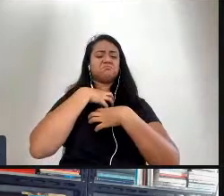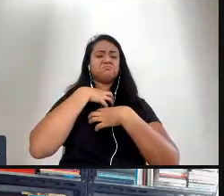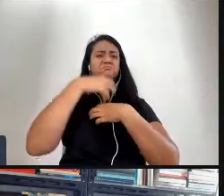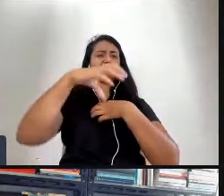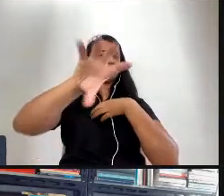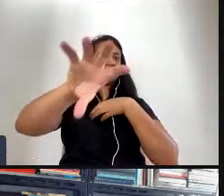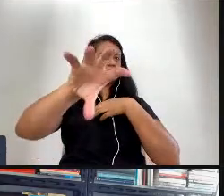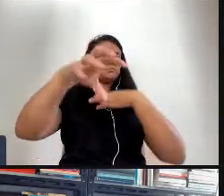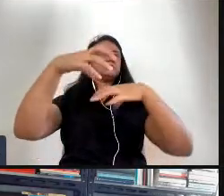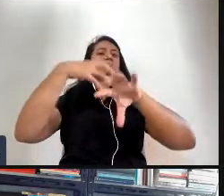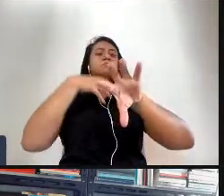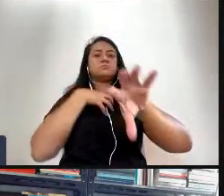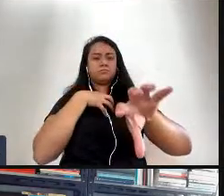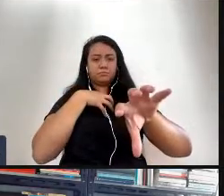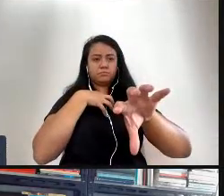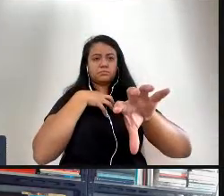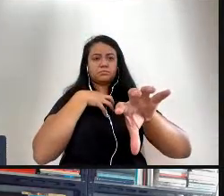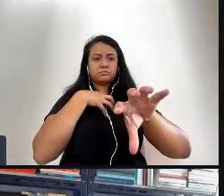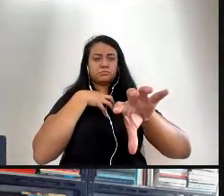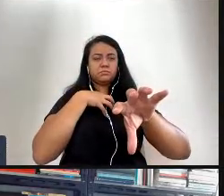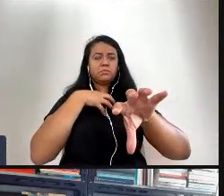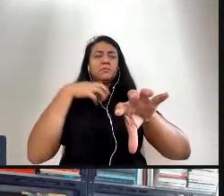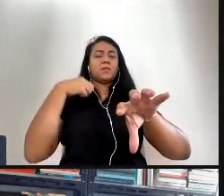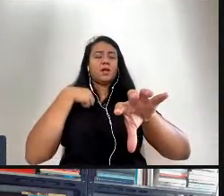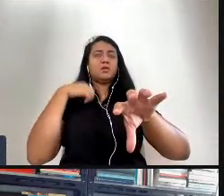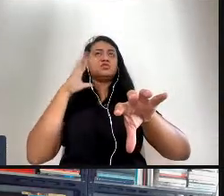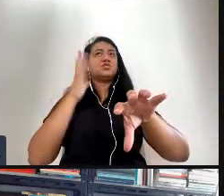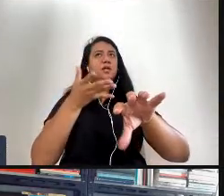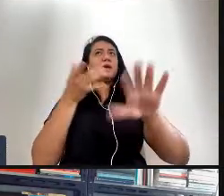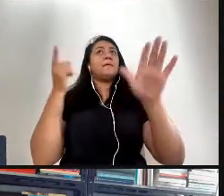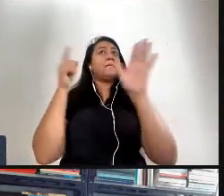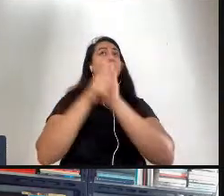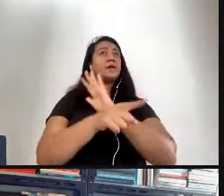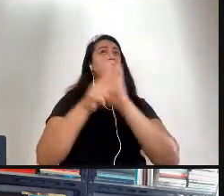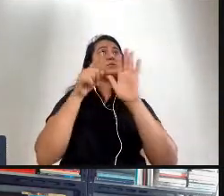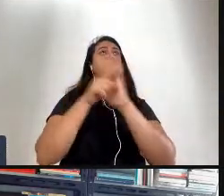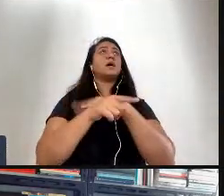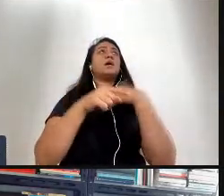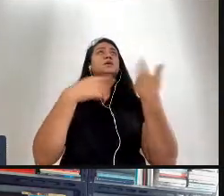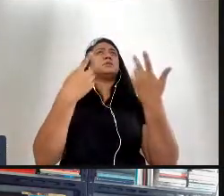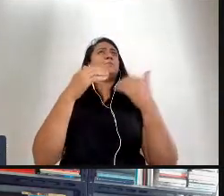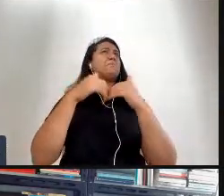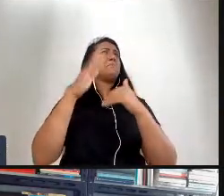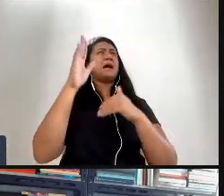eu venho me perguntando isso já faz mais de cinco anos